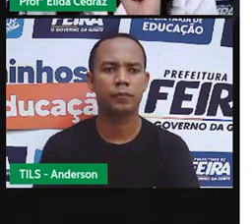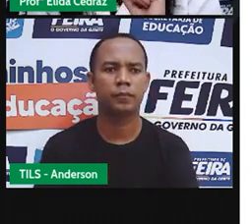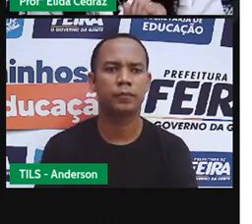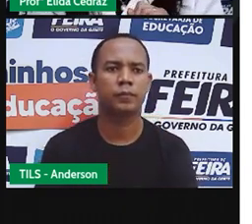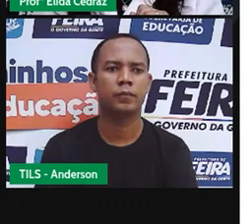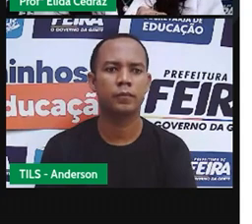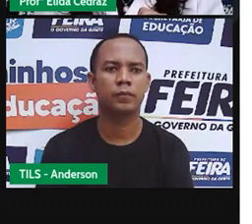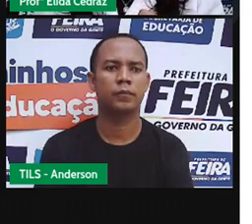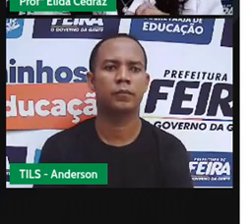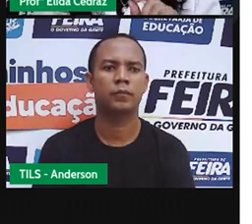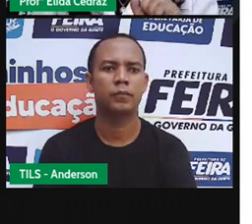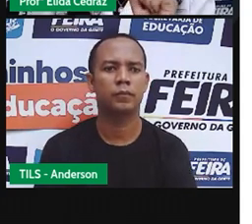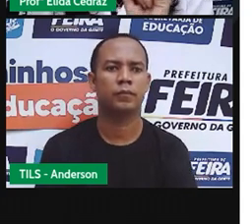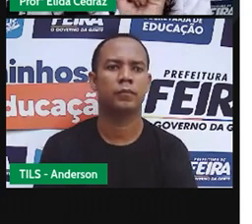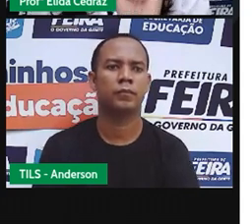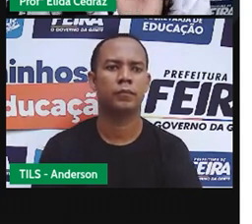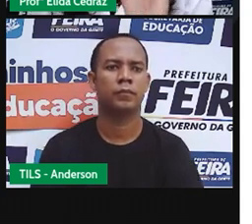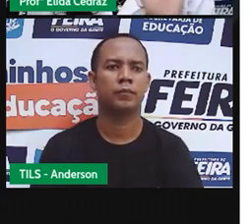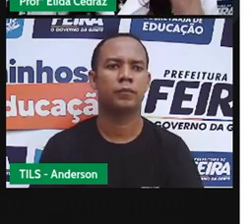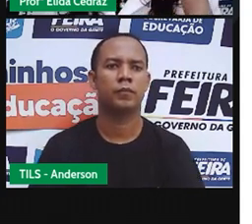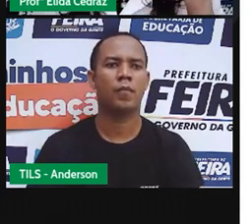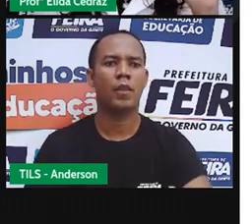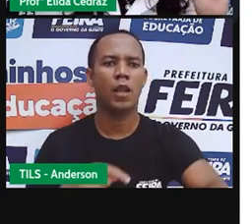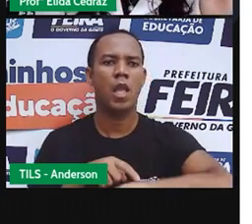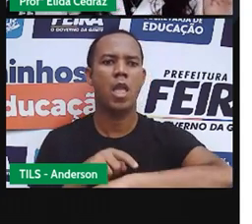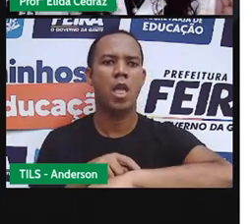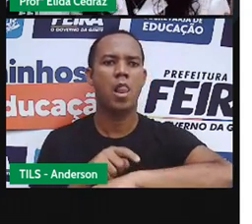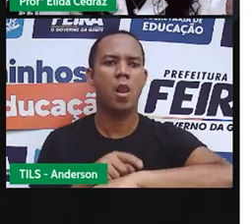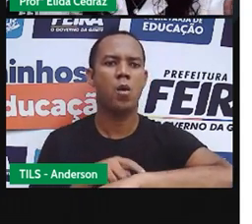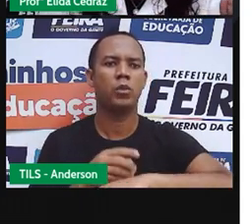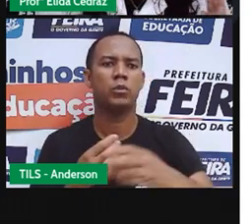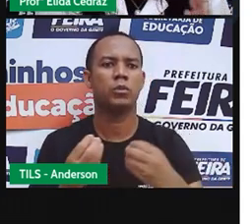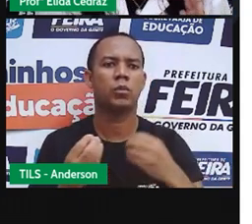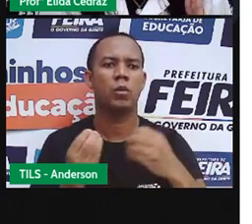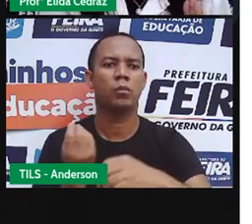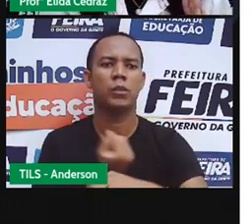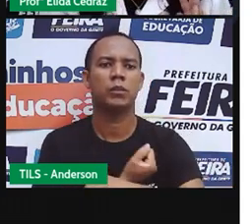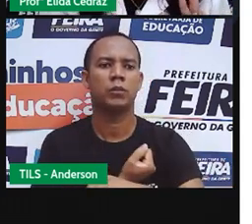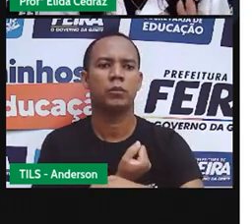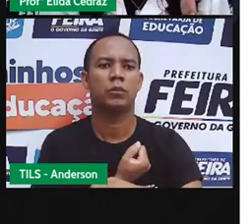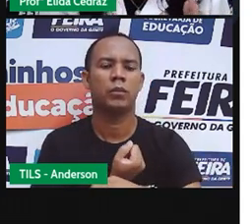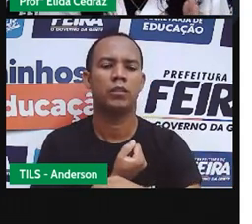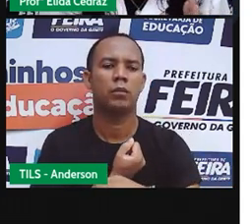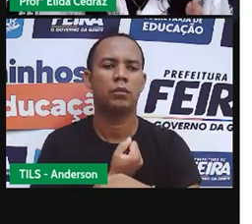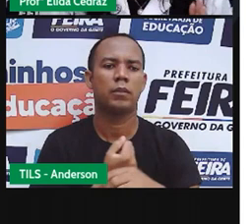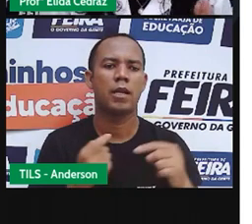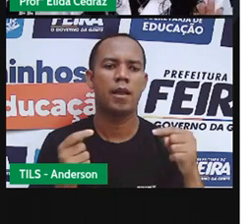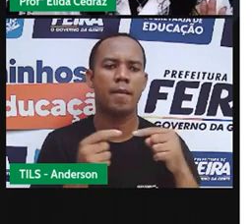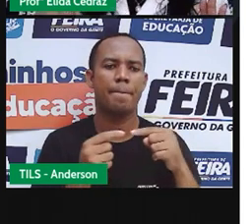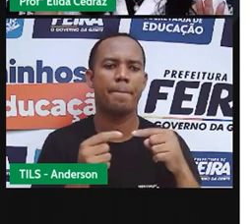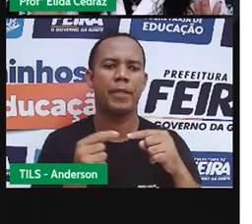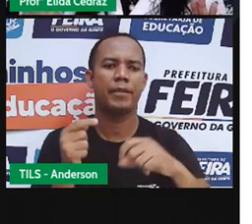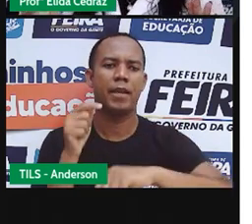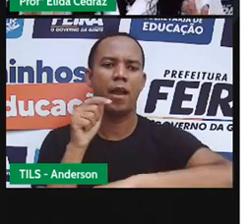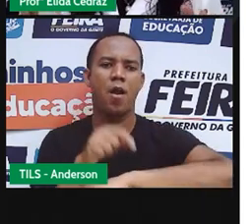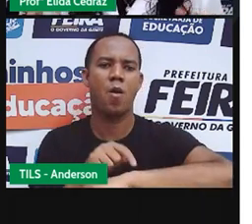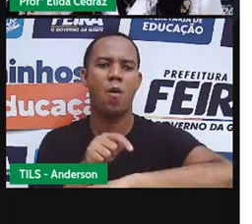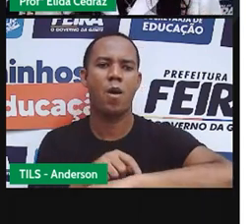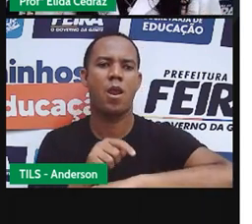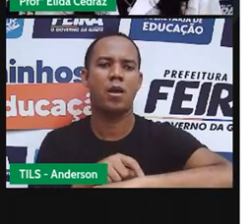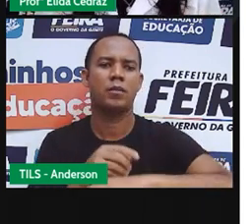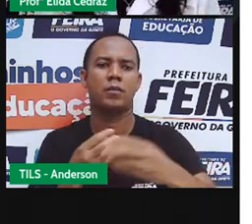No relógio digital, o número da esquerda indica as horas e o da